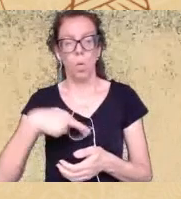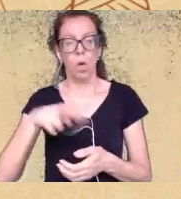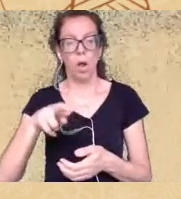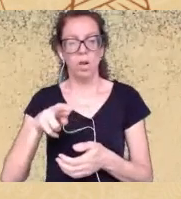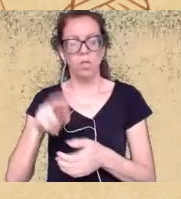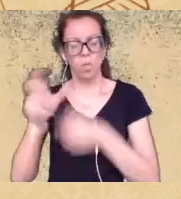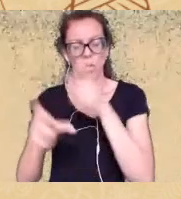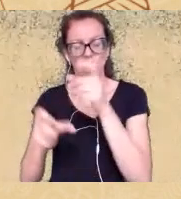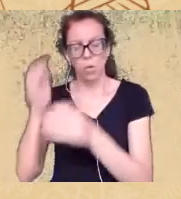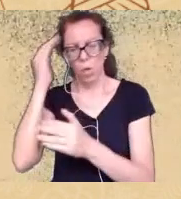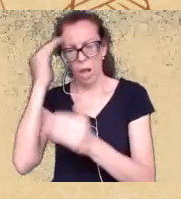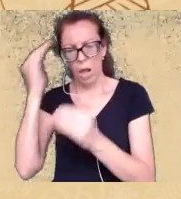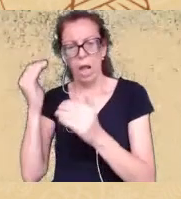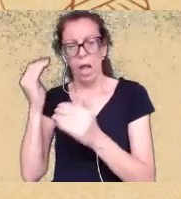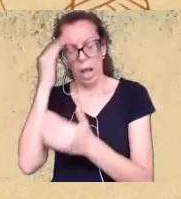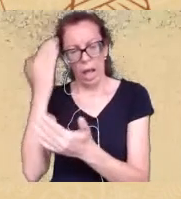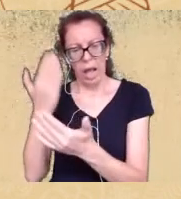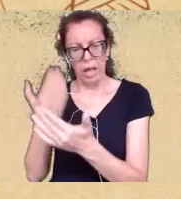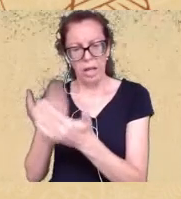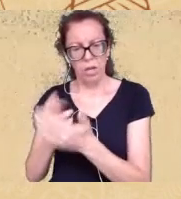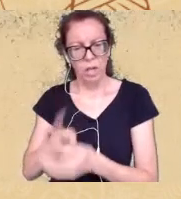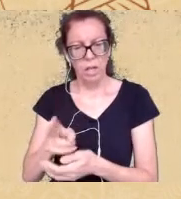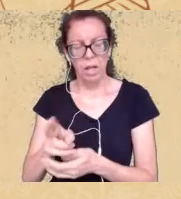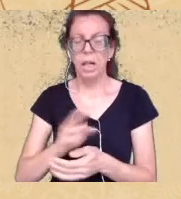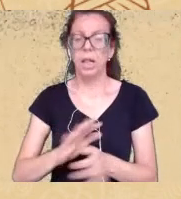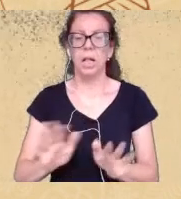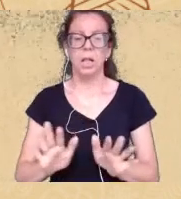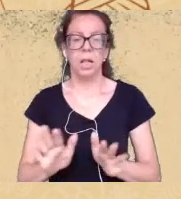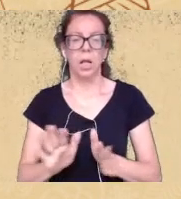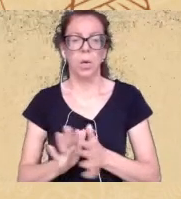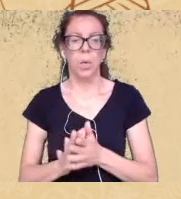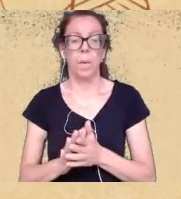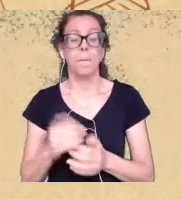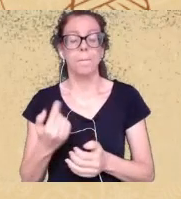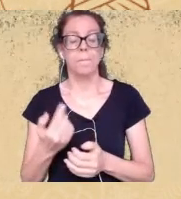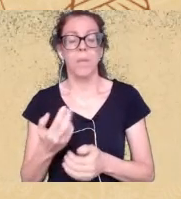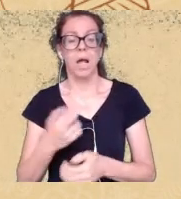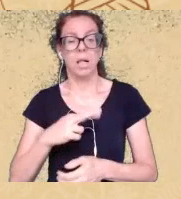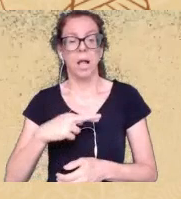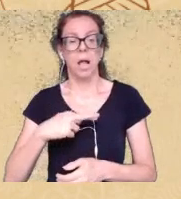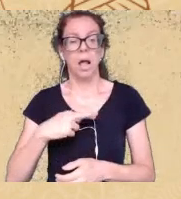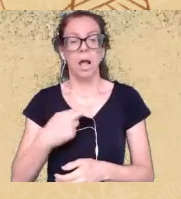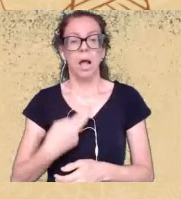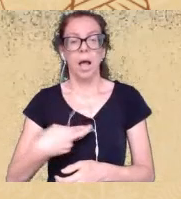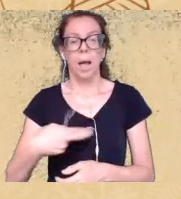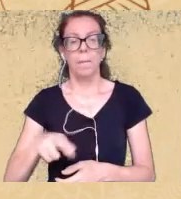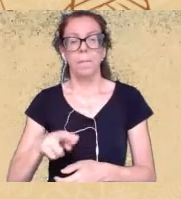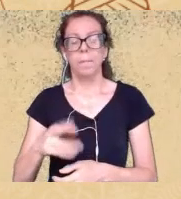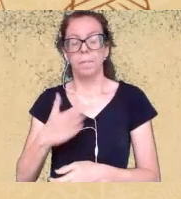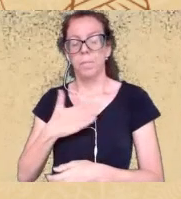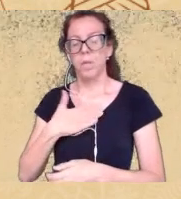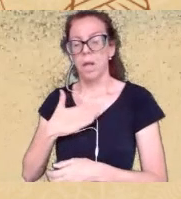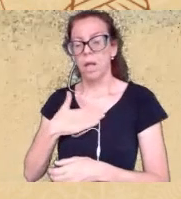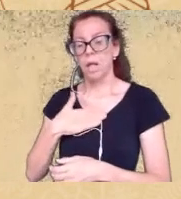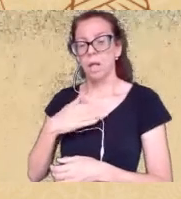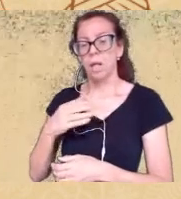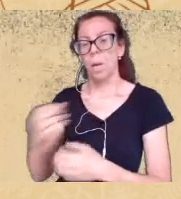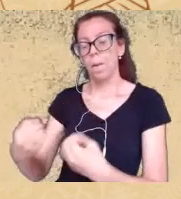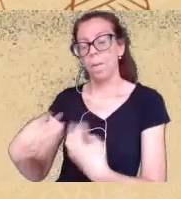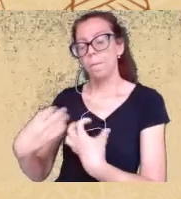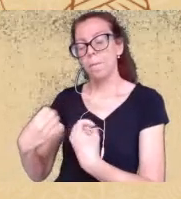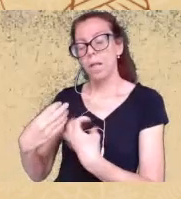dialogar com os ateus porque a minha religião me ensina inclusive a respeitá-los vamos às experiências de